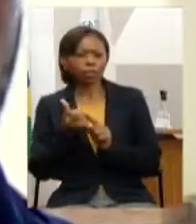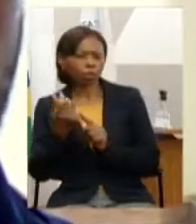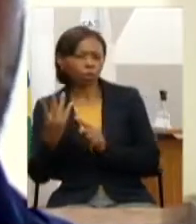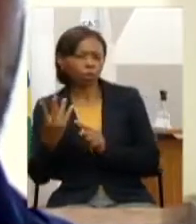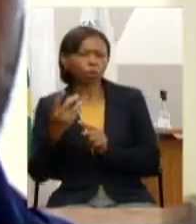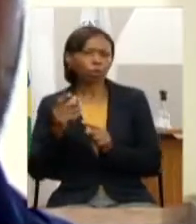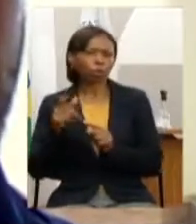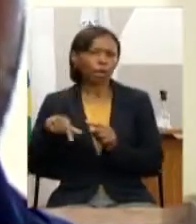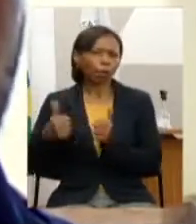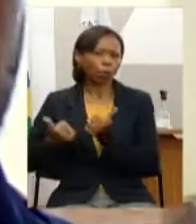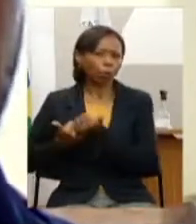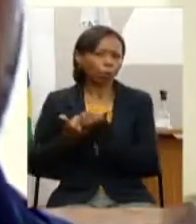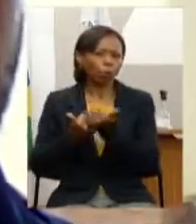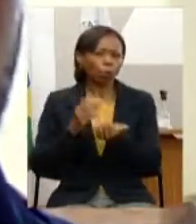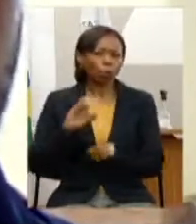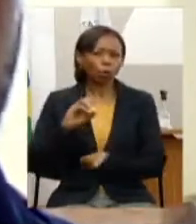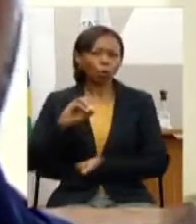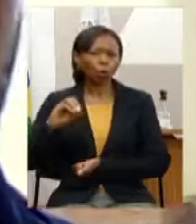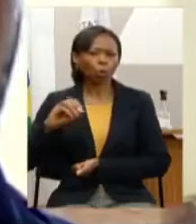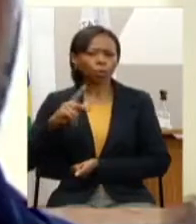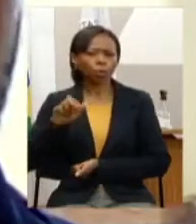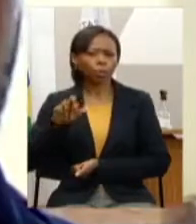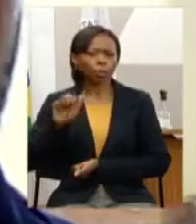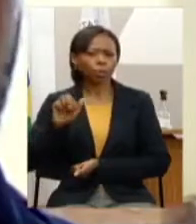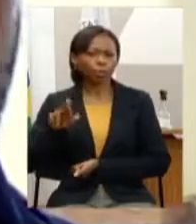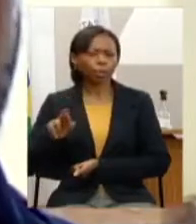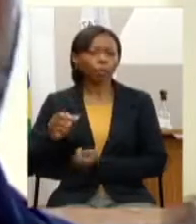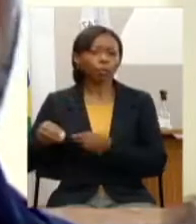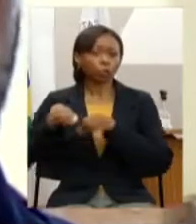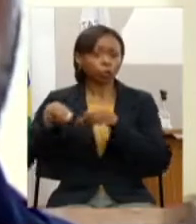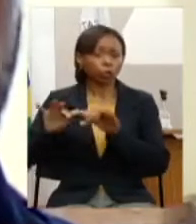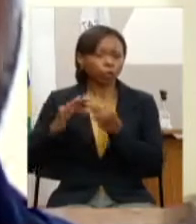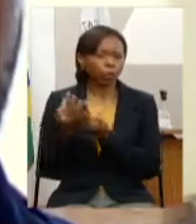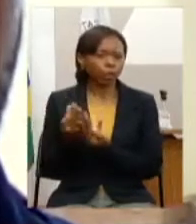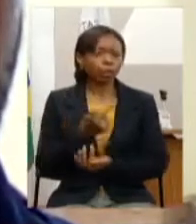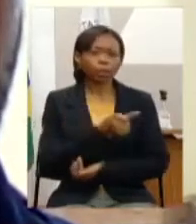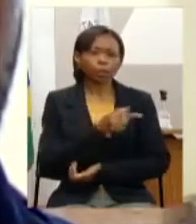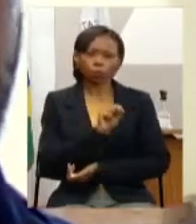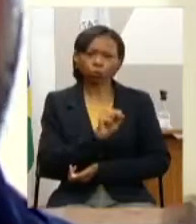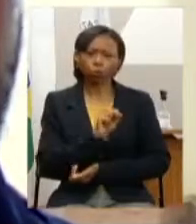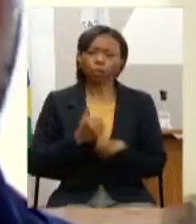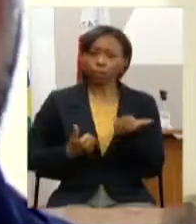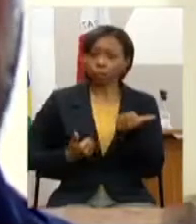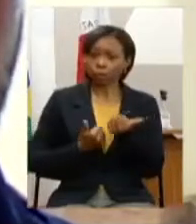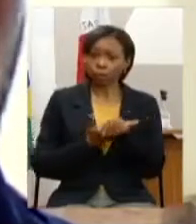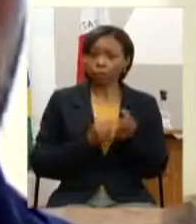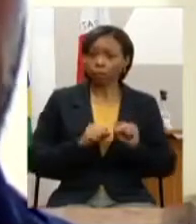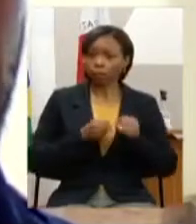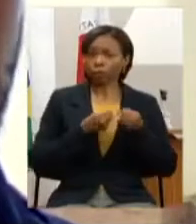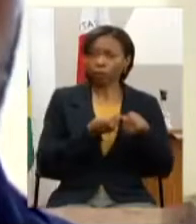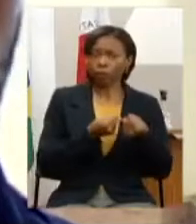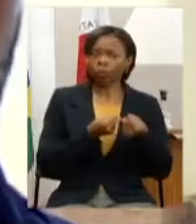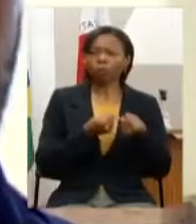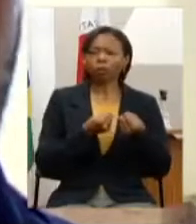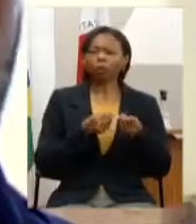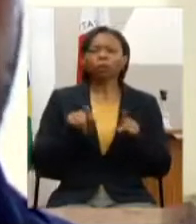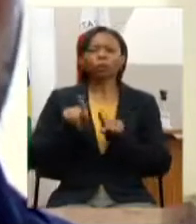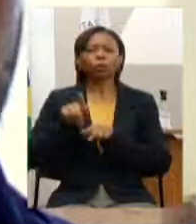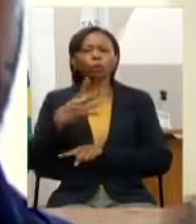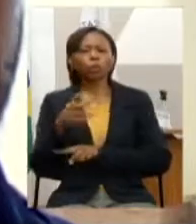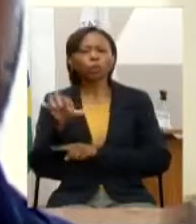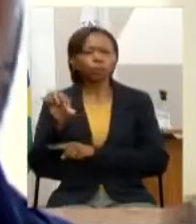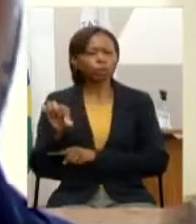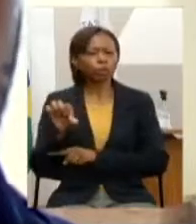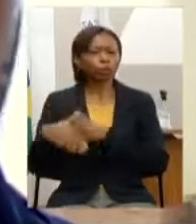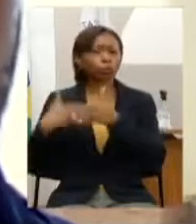o programa estadual de cooperativa da agricultura familiar o 78 assessoria e pesquisa da política pública o 49 desenvolvimento